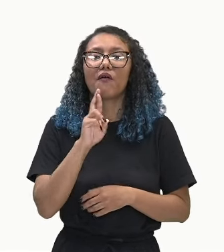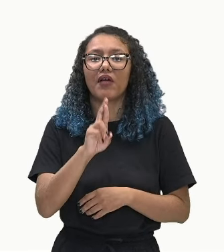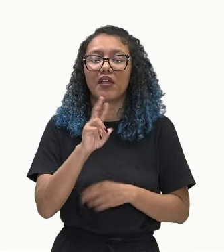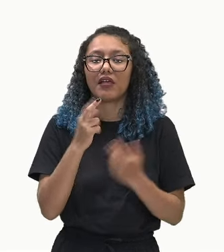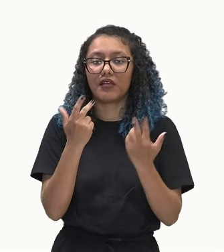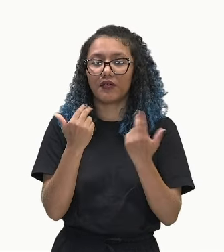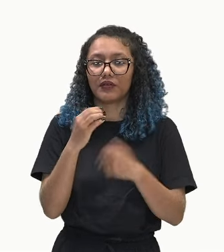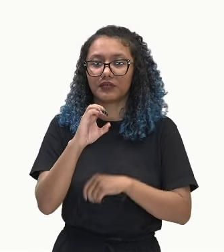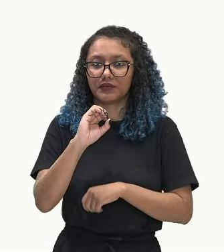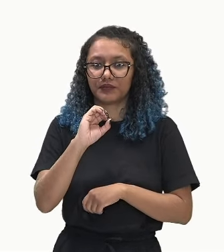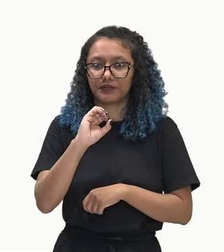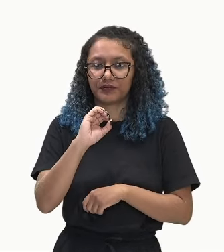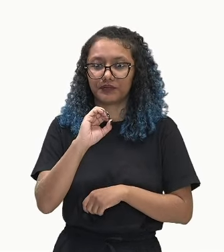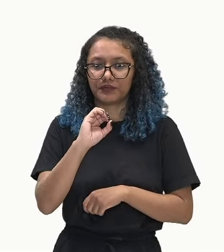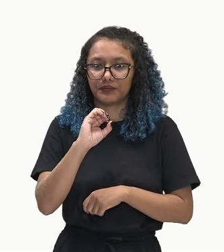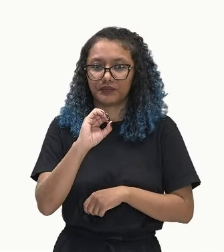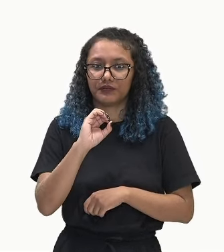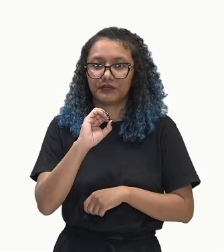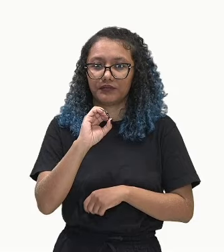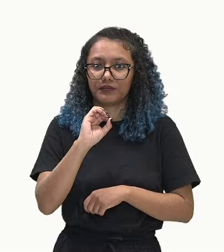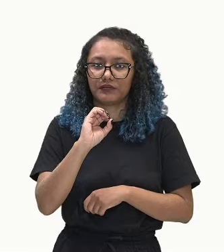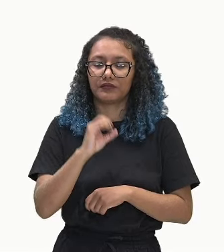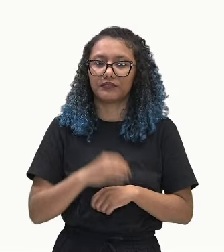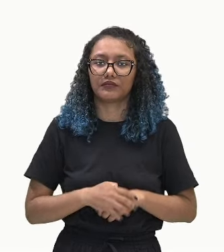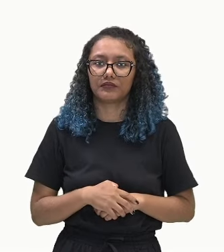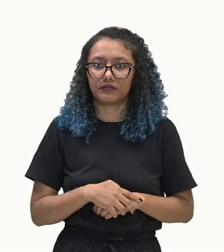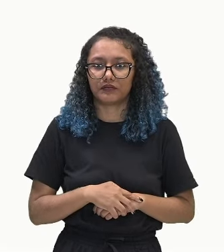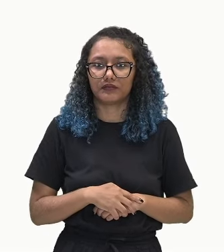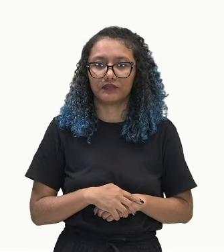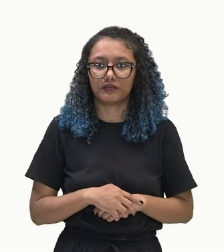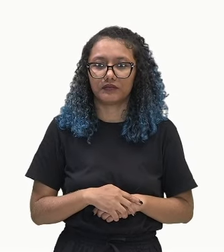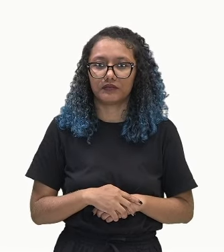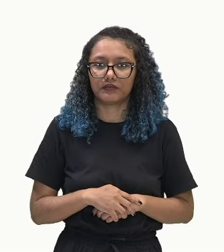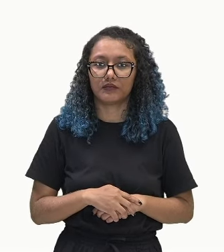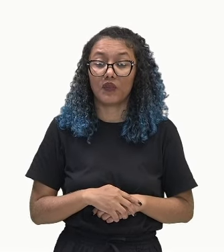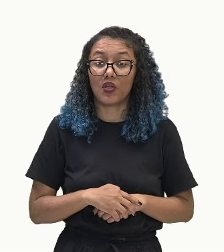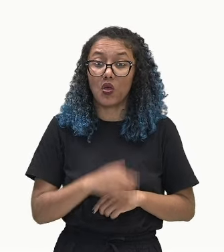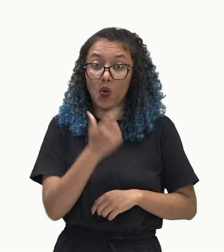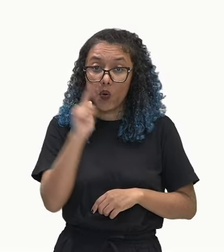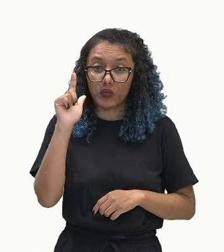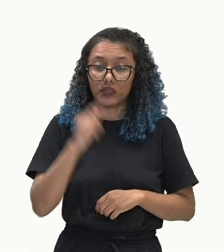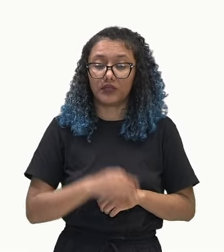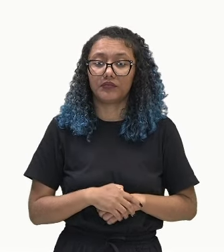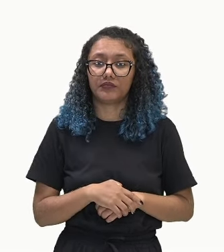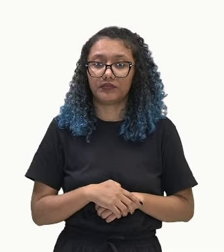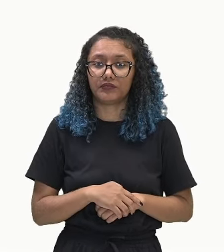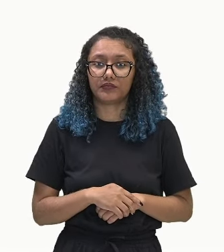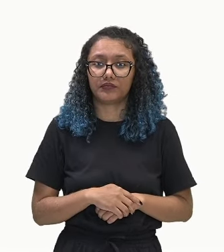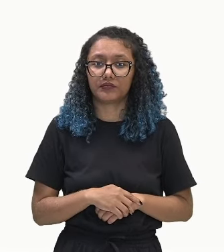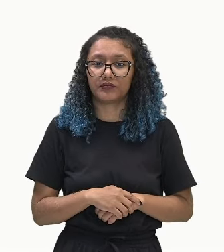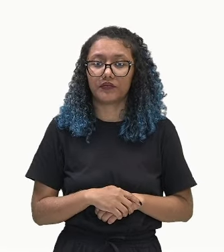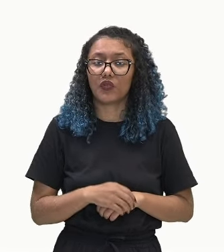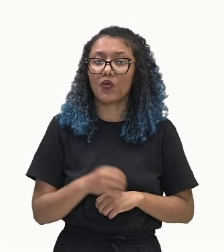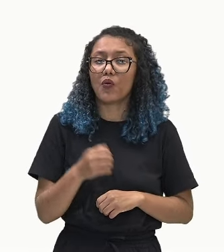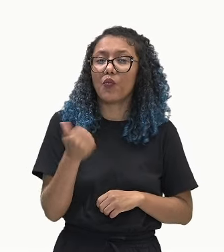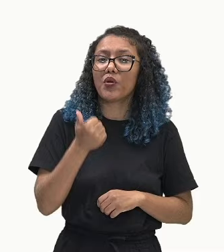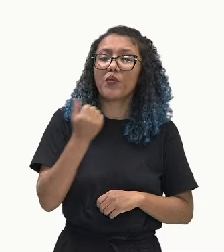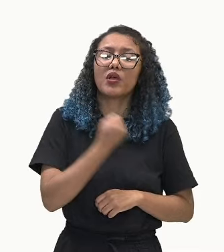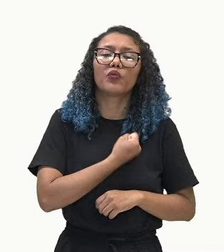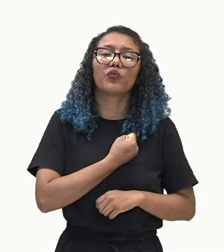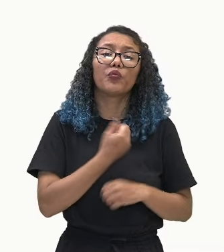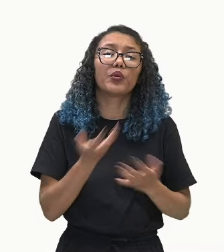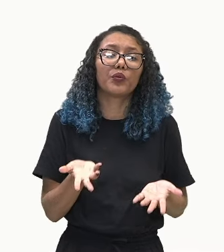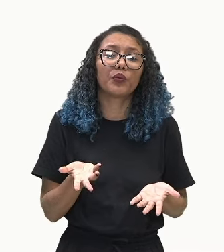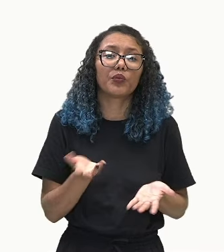é 0. Vamos ver uma outra PA diferente. Quem é o primeiro termo dessa PA?